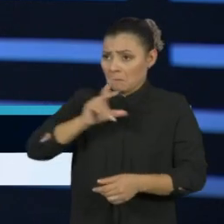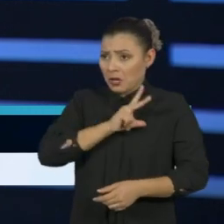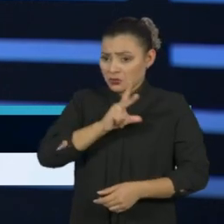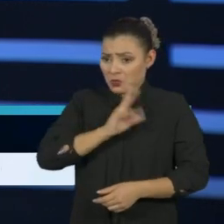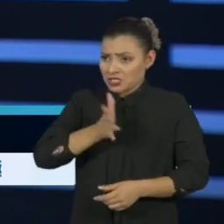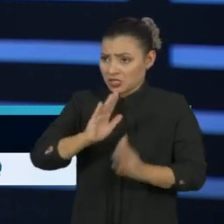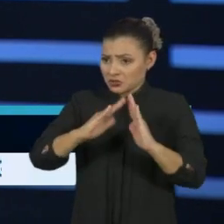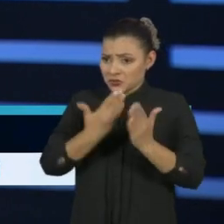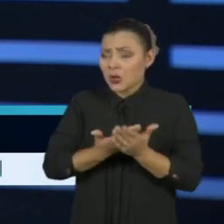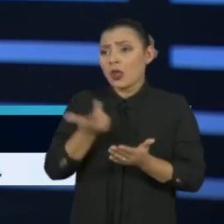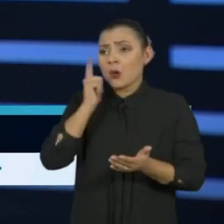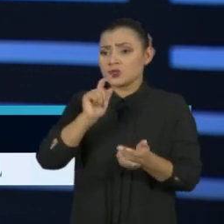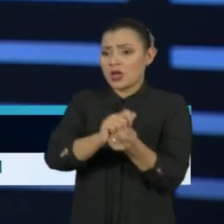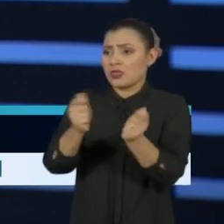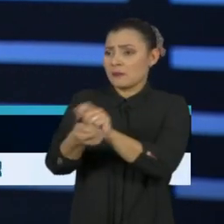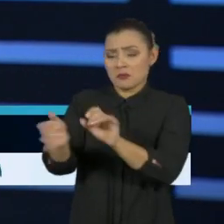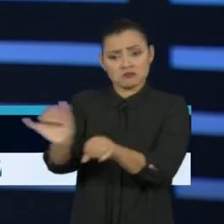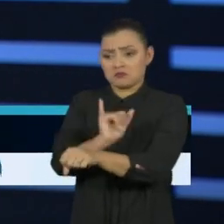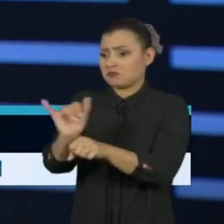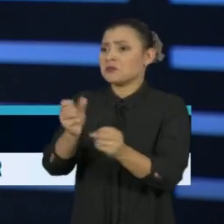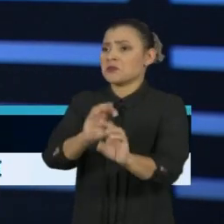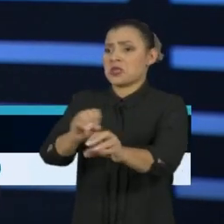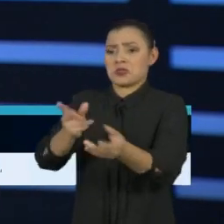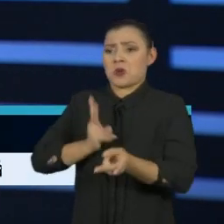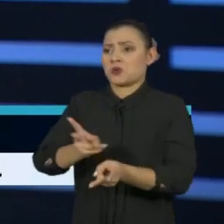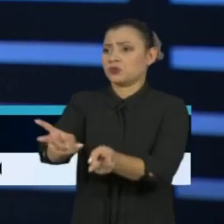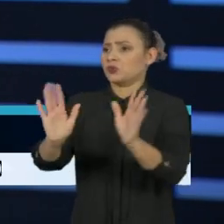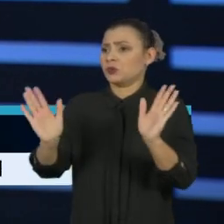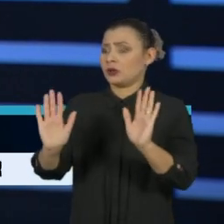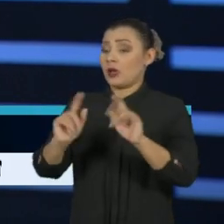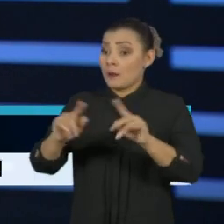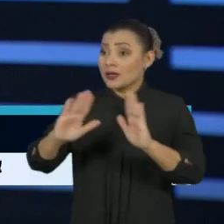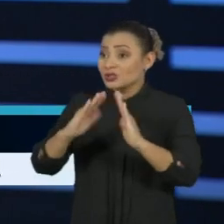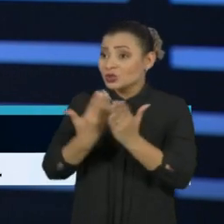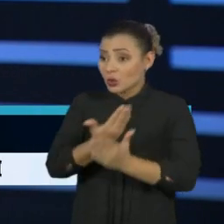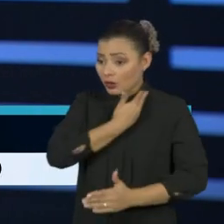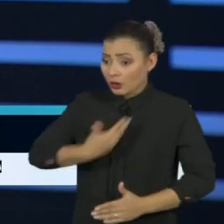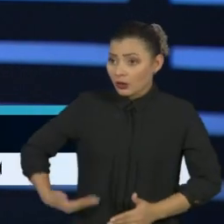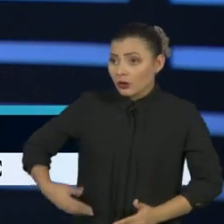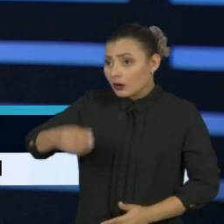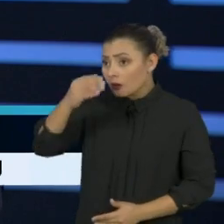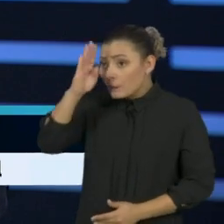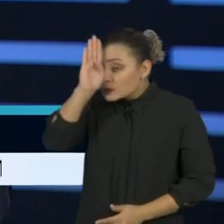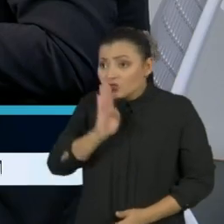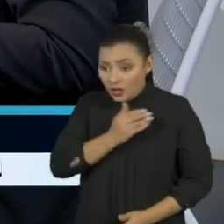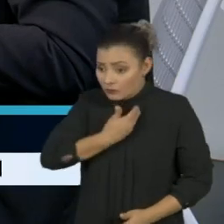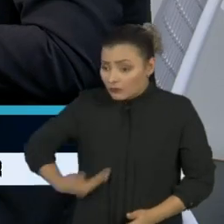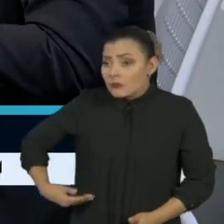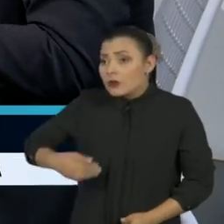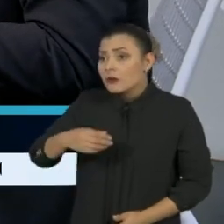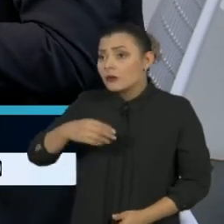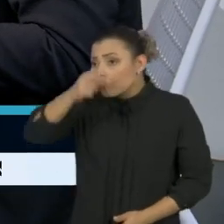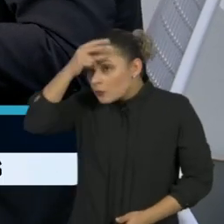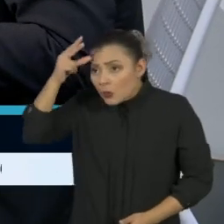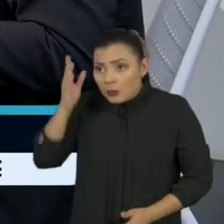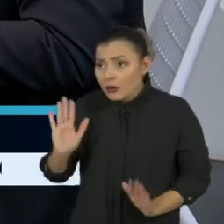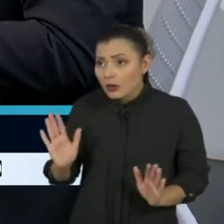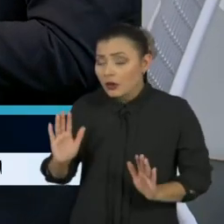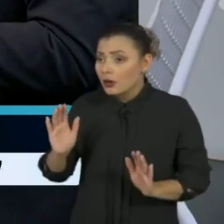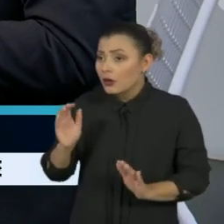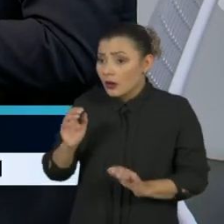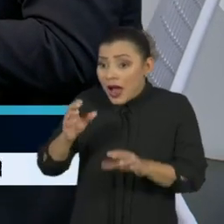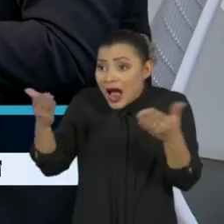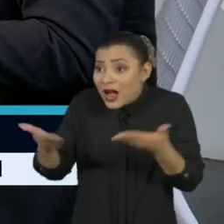a uma nova circunstância. O que acontece é que escolas municipais, escolas estaduais, não tinham a mesma facilidade. Então, só agora,